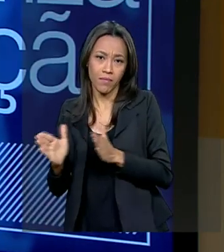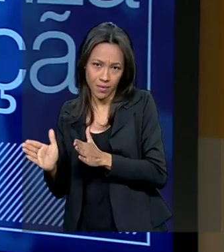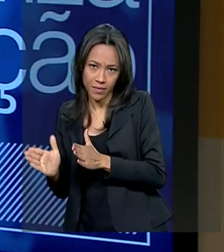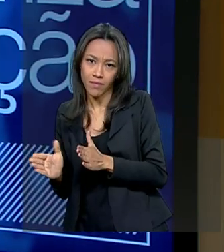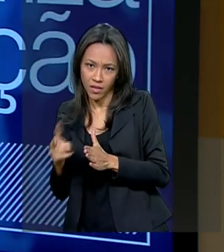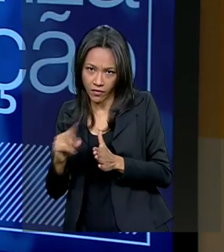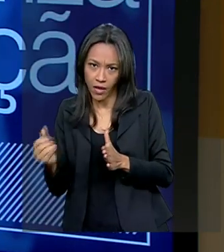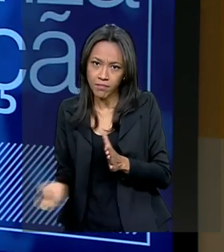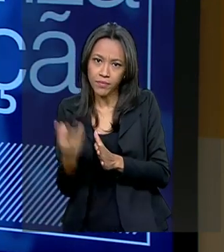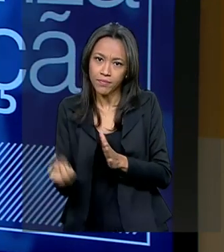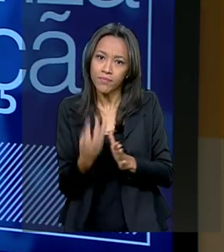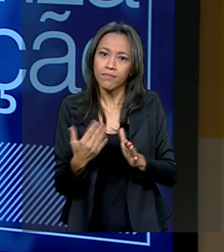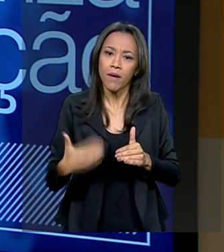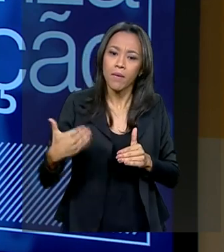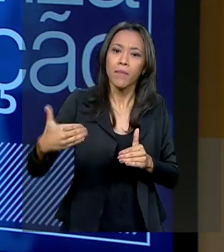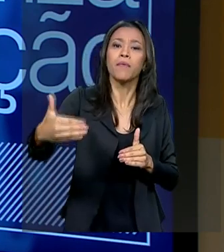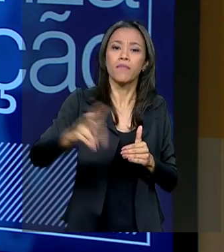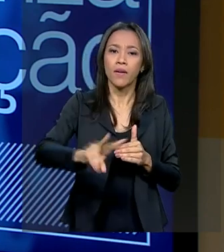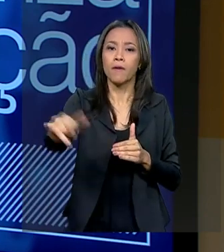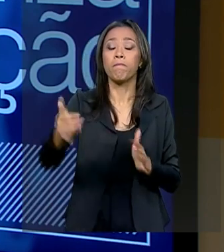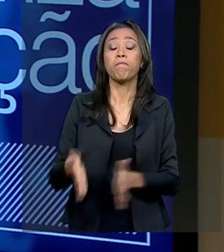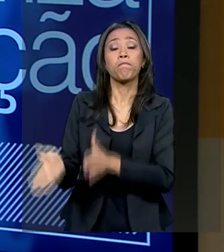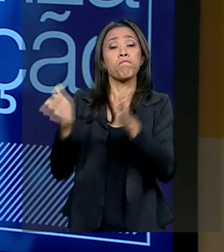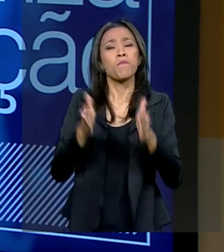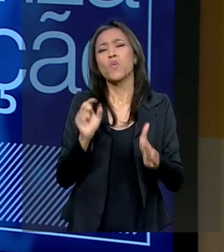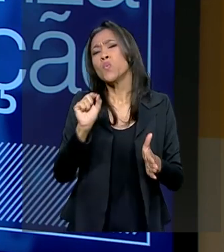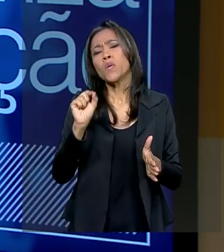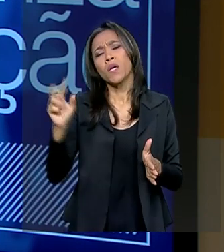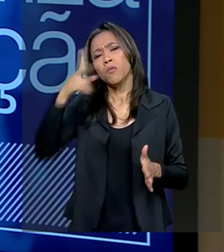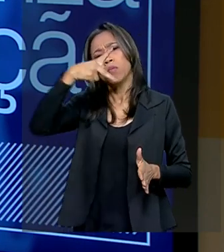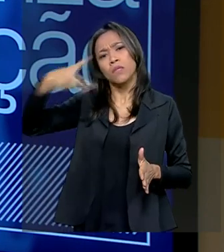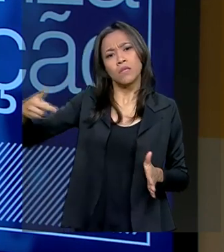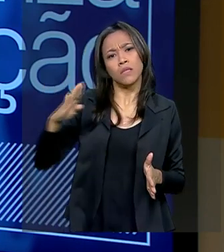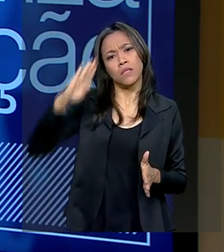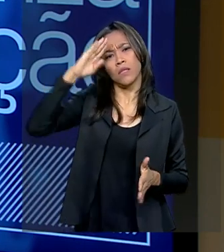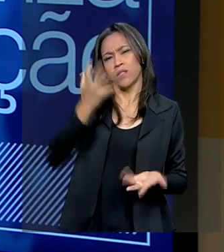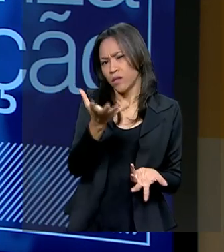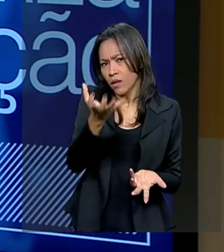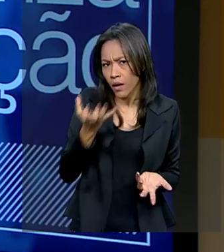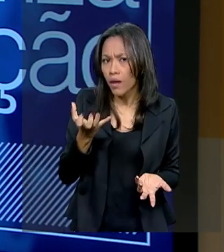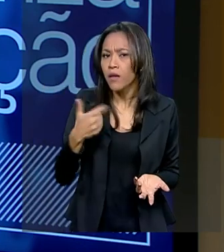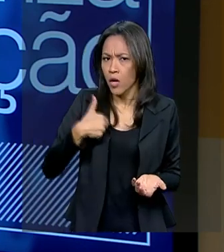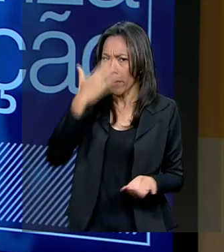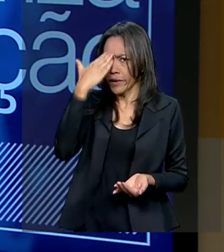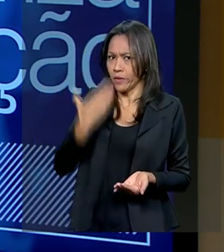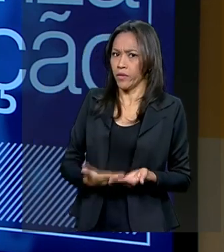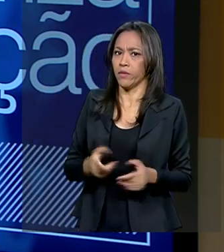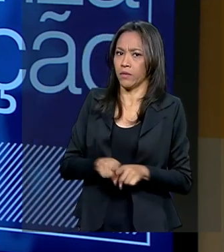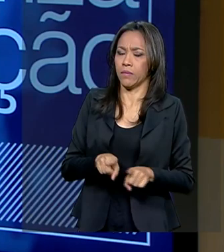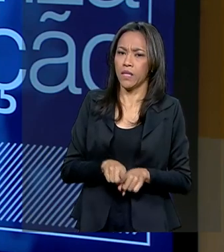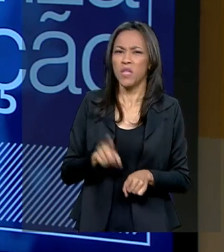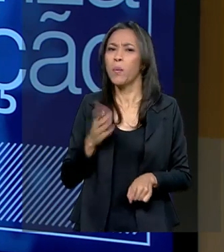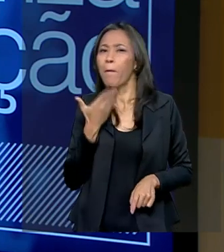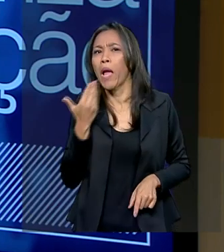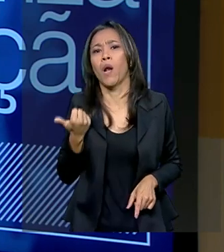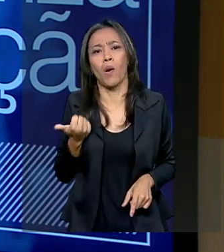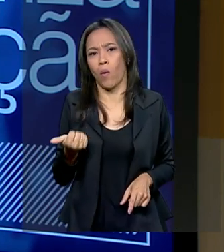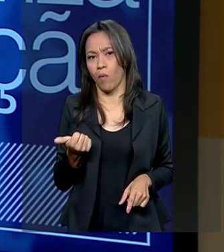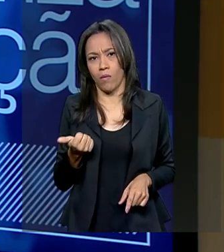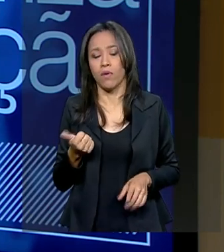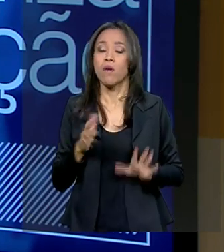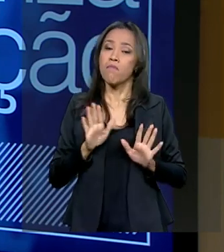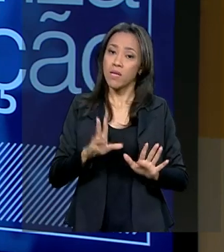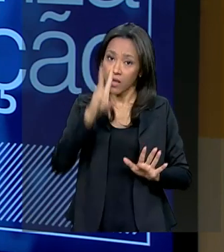o que o presidente quer, o presidente Jair Bolsonaro quer, que eu acredito muito nisso, não só que sejam melhores, mas que sejam mais